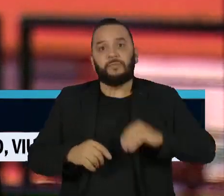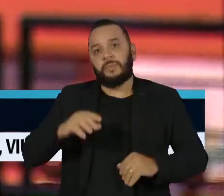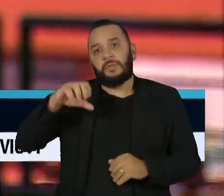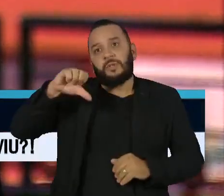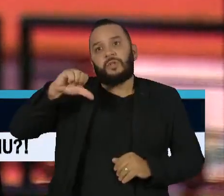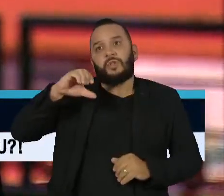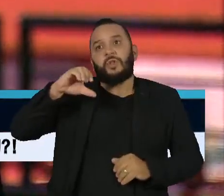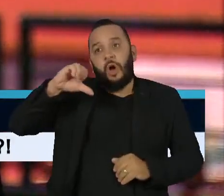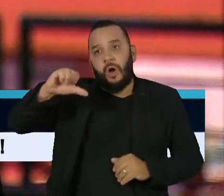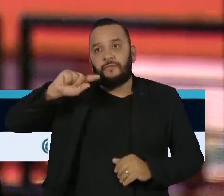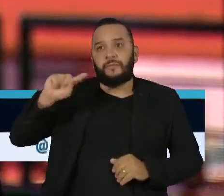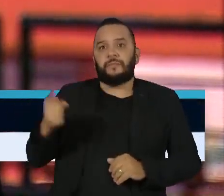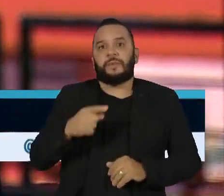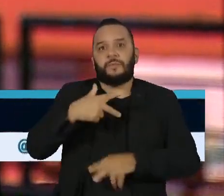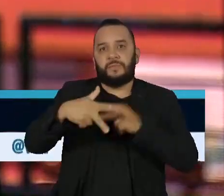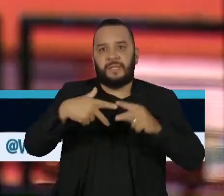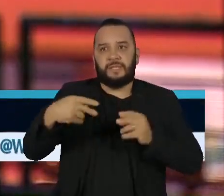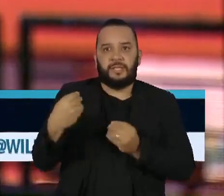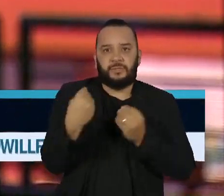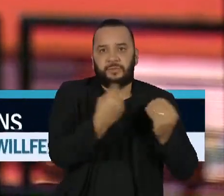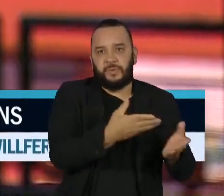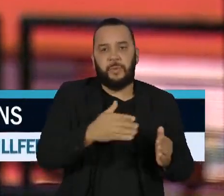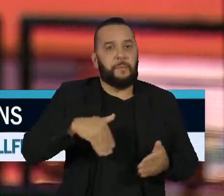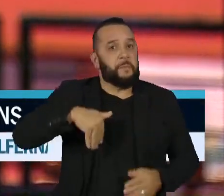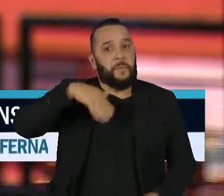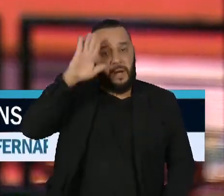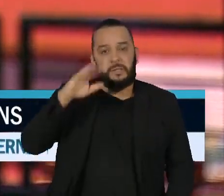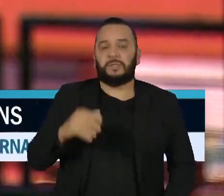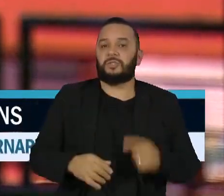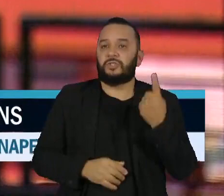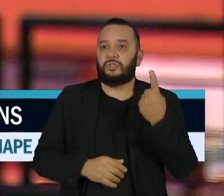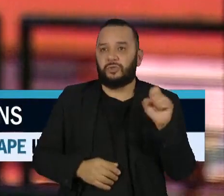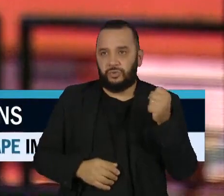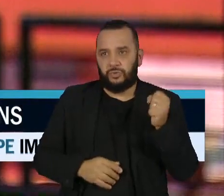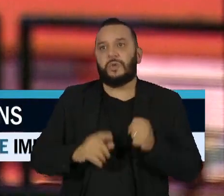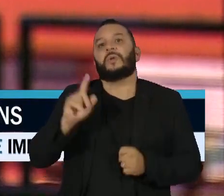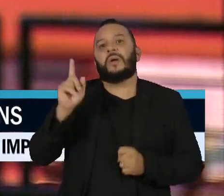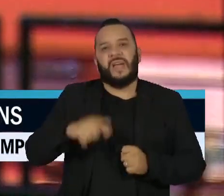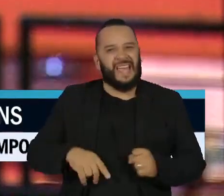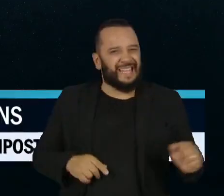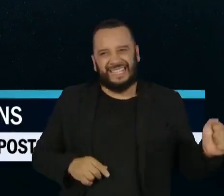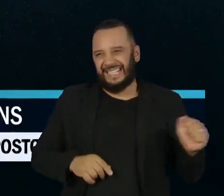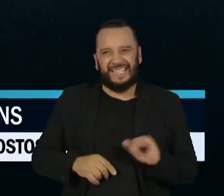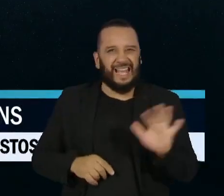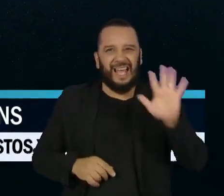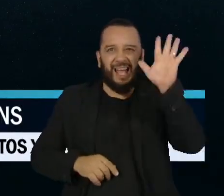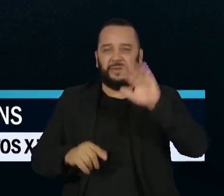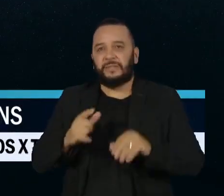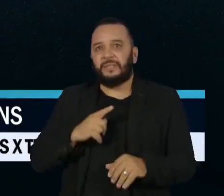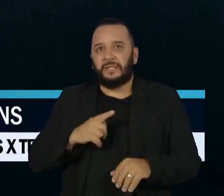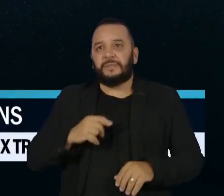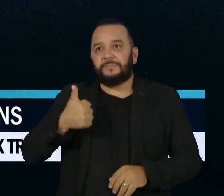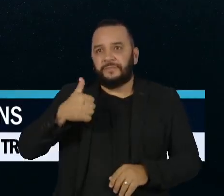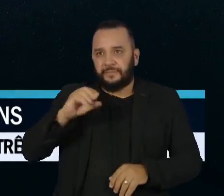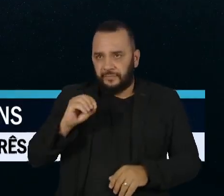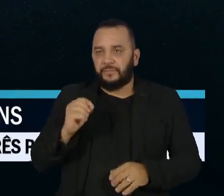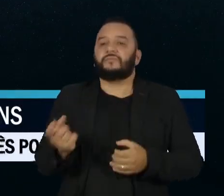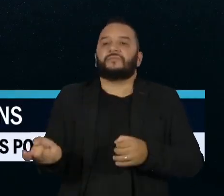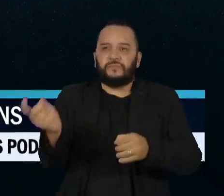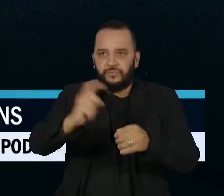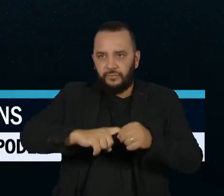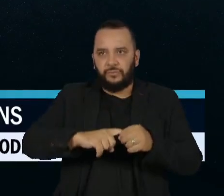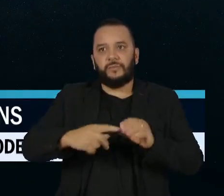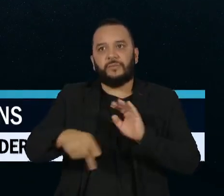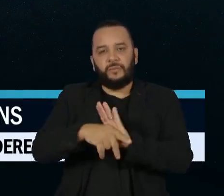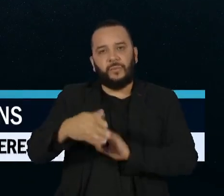durante os quatro anos de mandato. Desses, 18 são de alto valor. Dez itens foram devolvidos